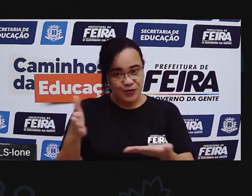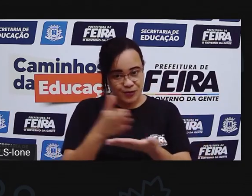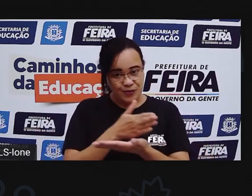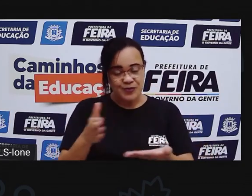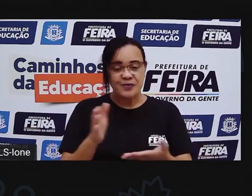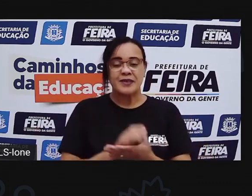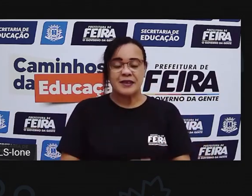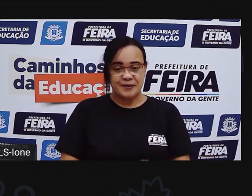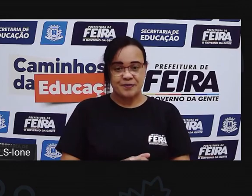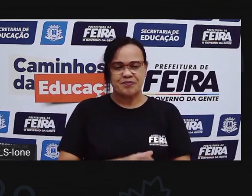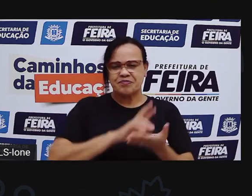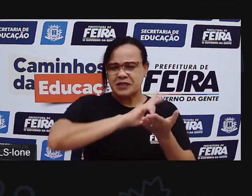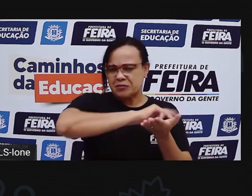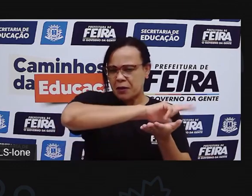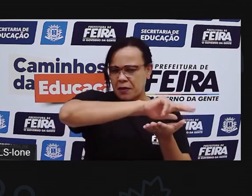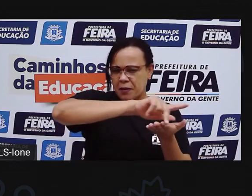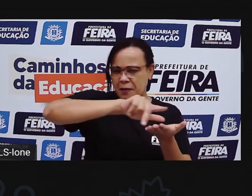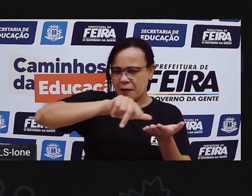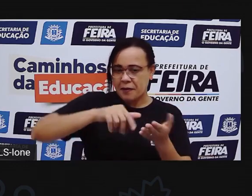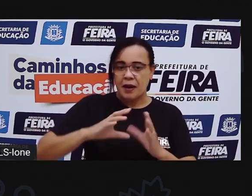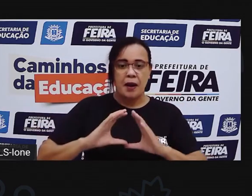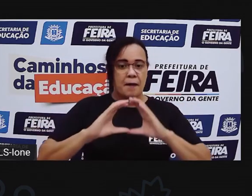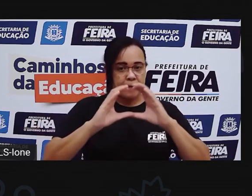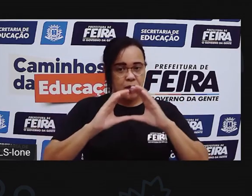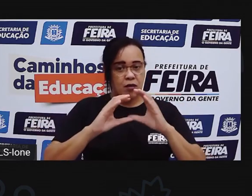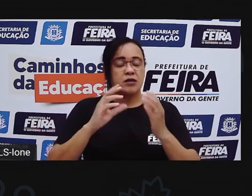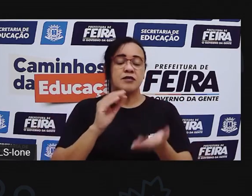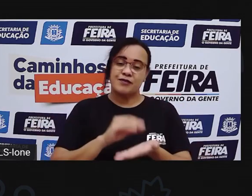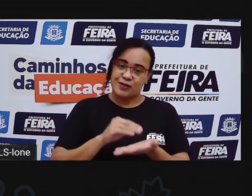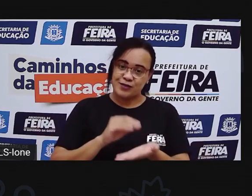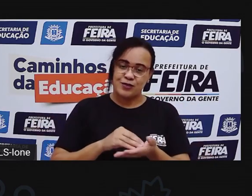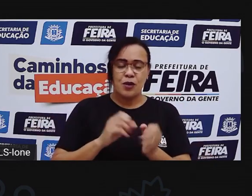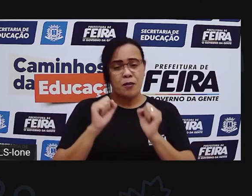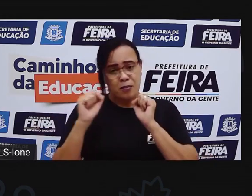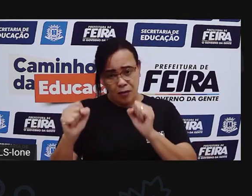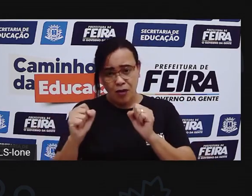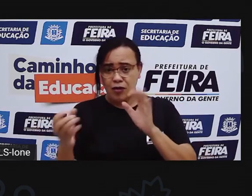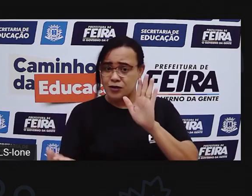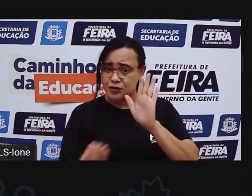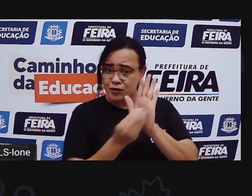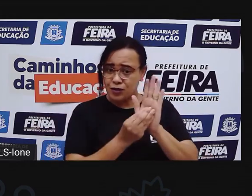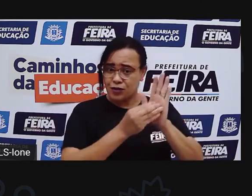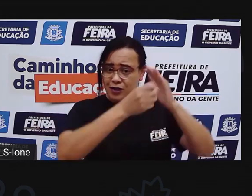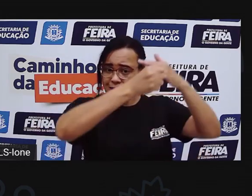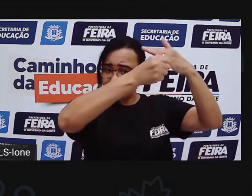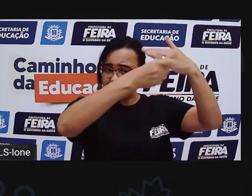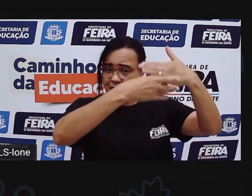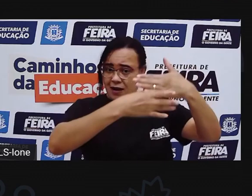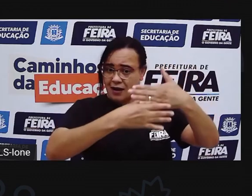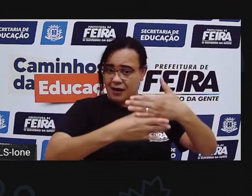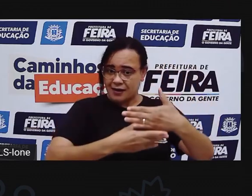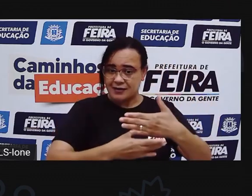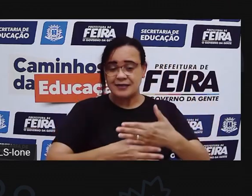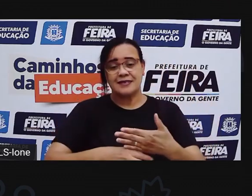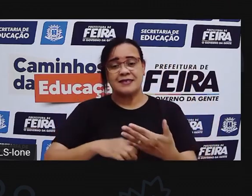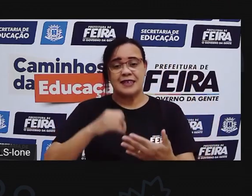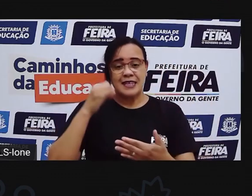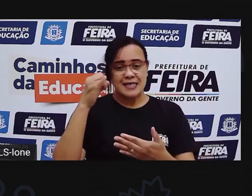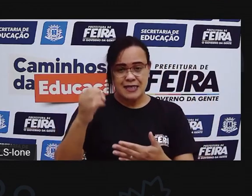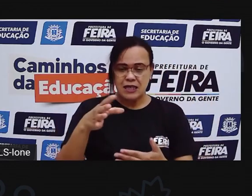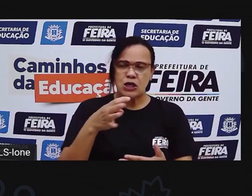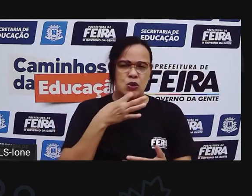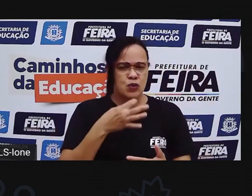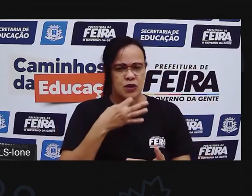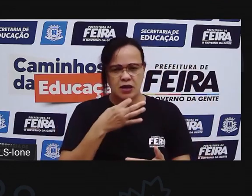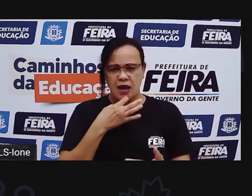Faltou diversos tipos de bola. Então, que tal você colocar aí nos comentários algum jogo que você conhece,